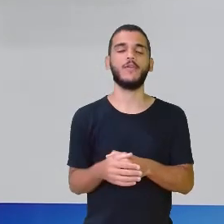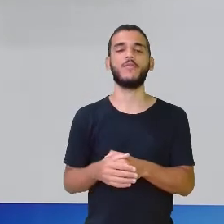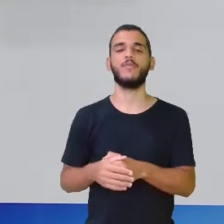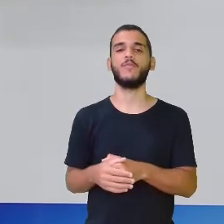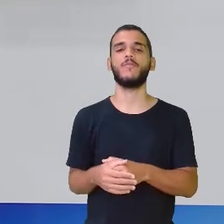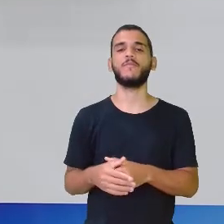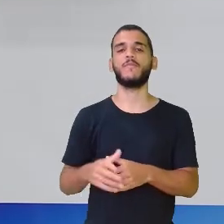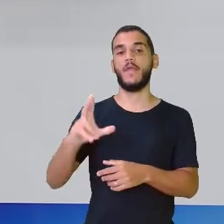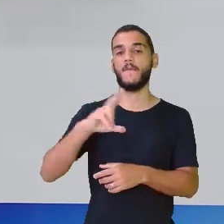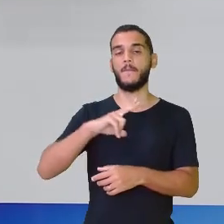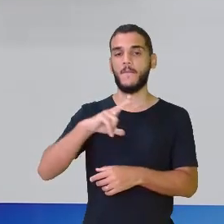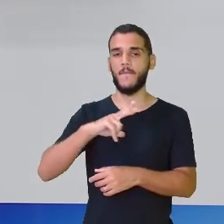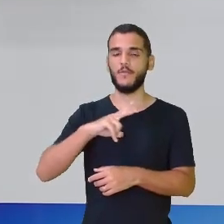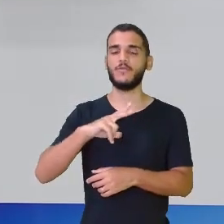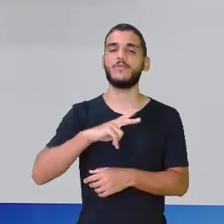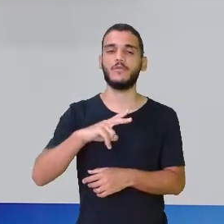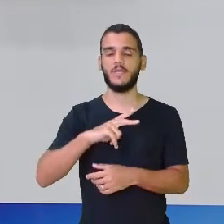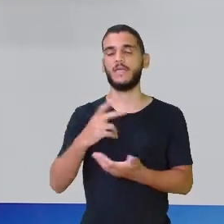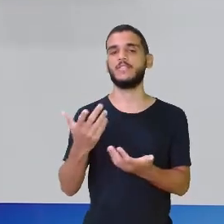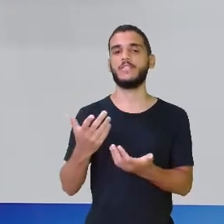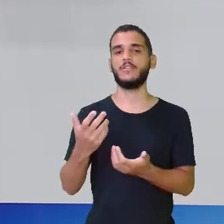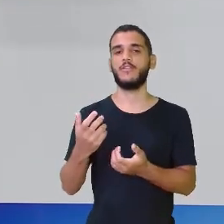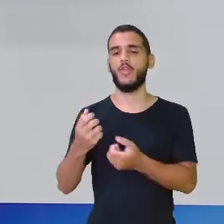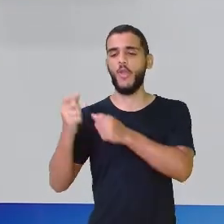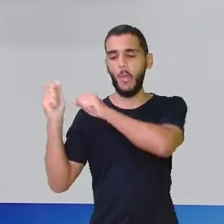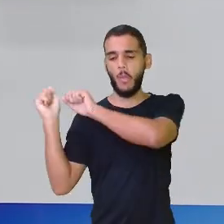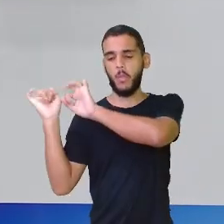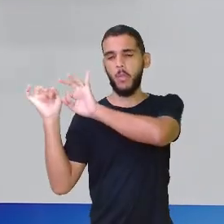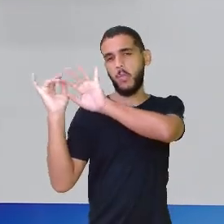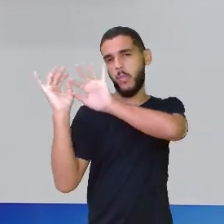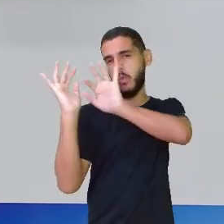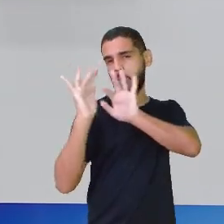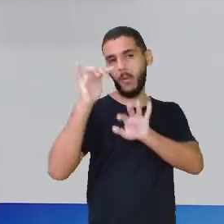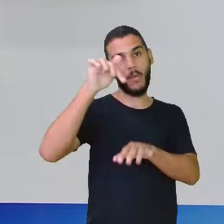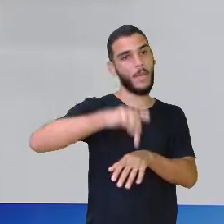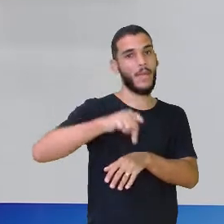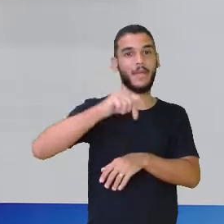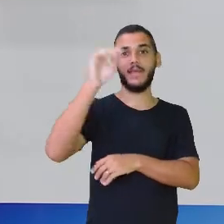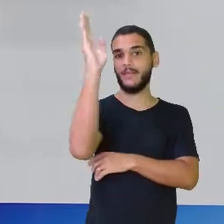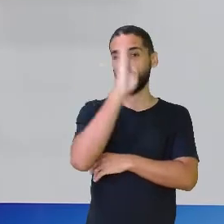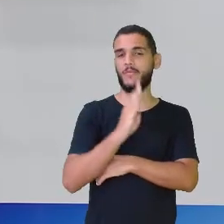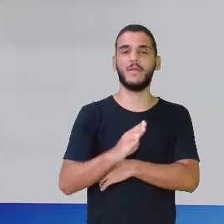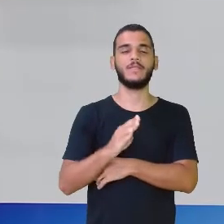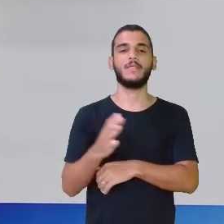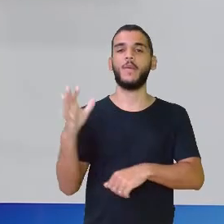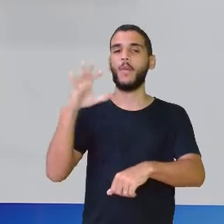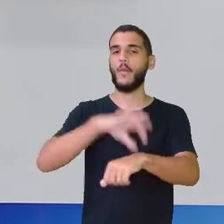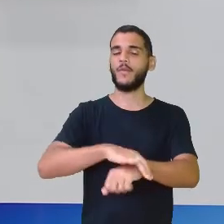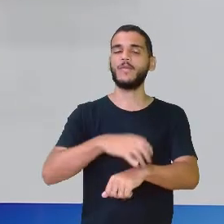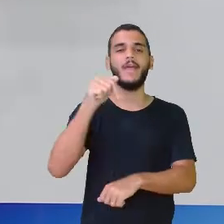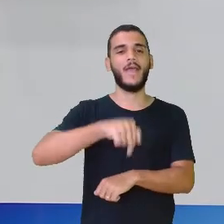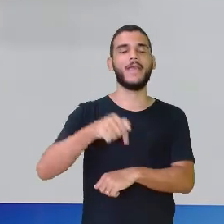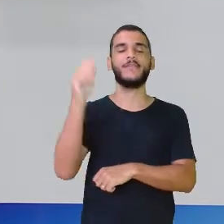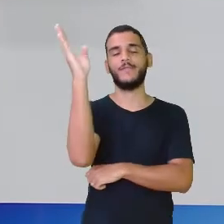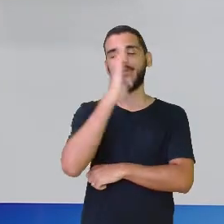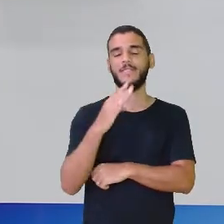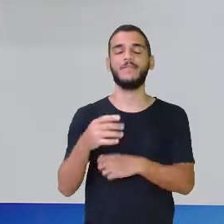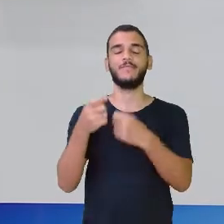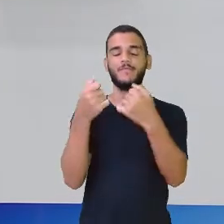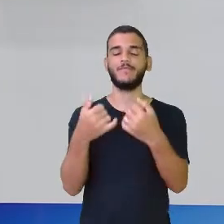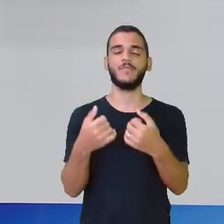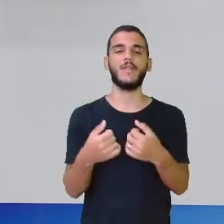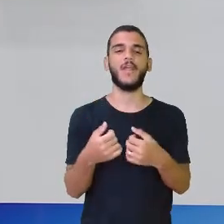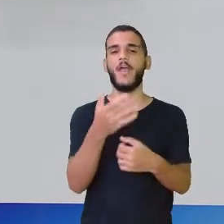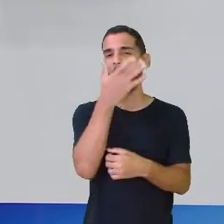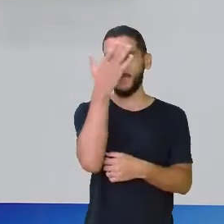dá para portugueses, está certo? Então, vieram muitos portugueses para morar aqui, colonizar essa área aqui. Eles falaram, professora,